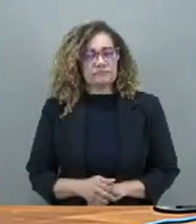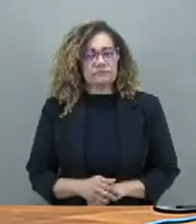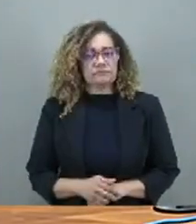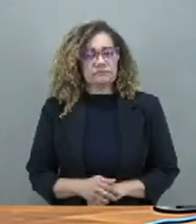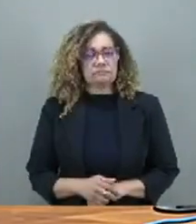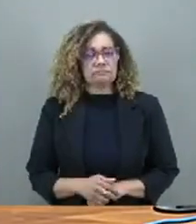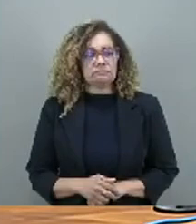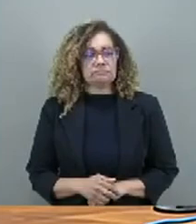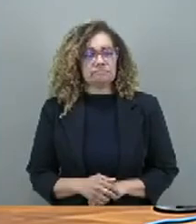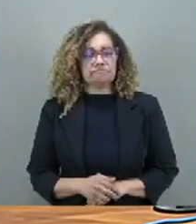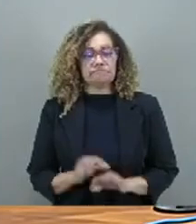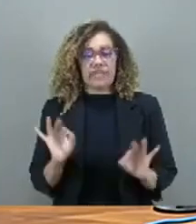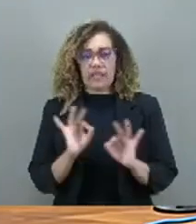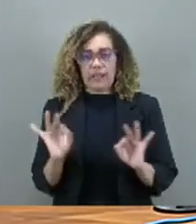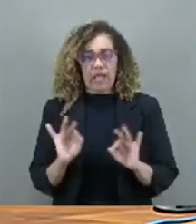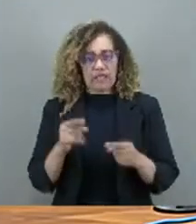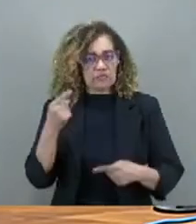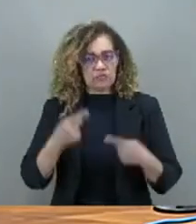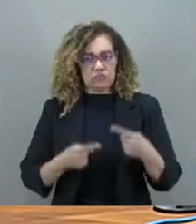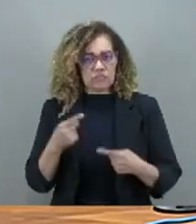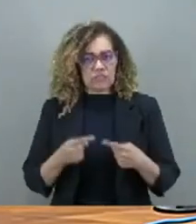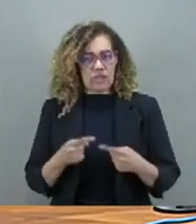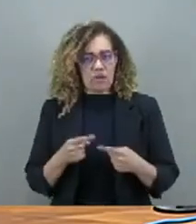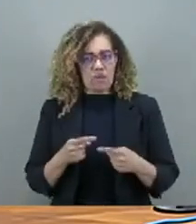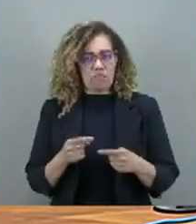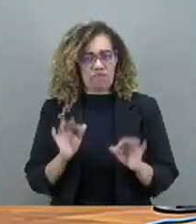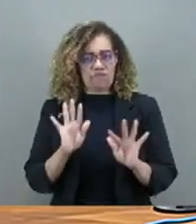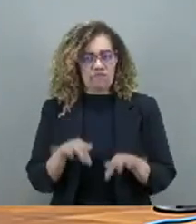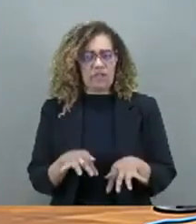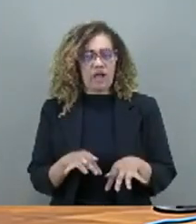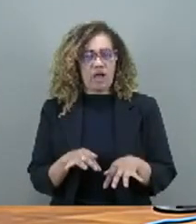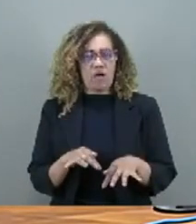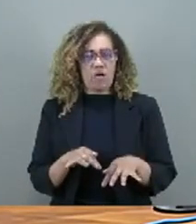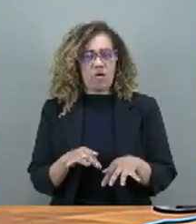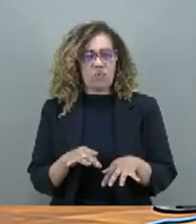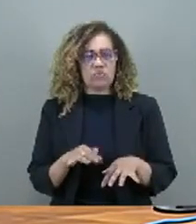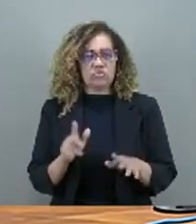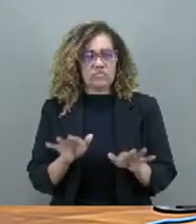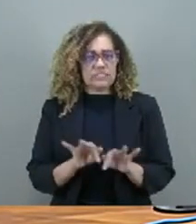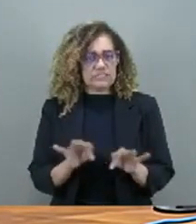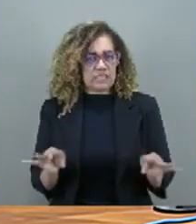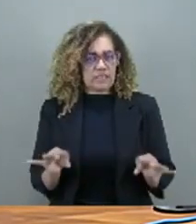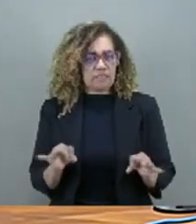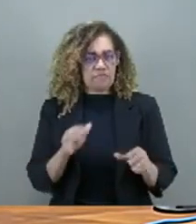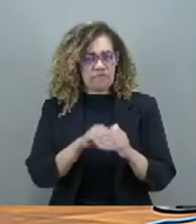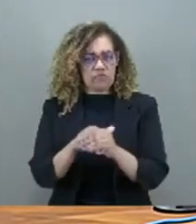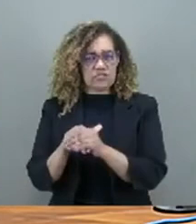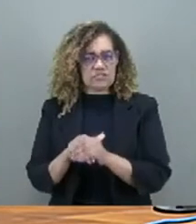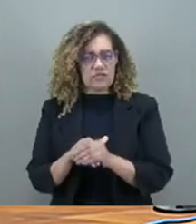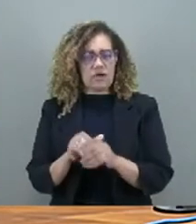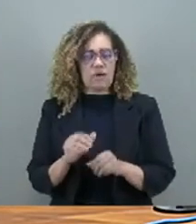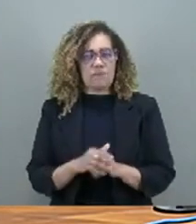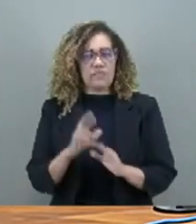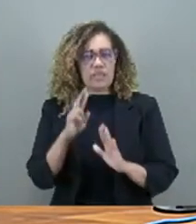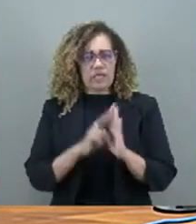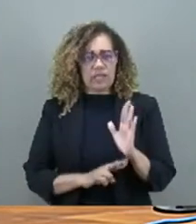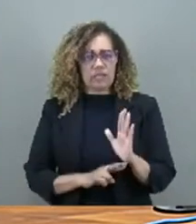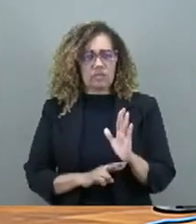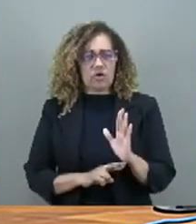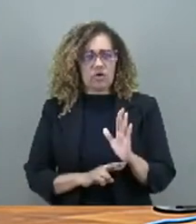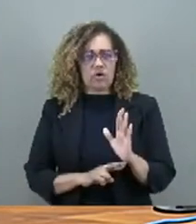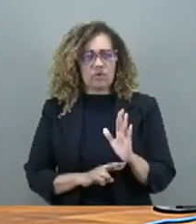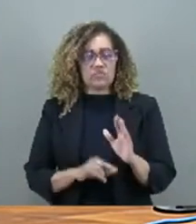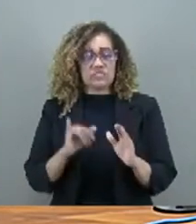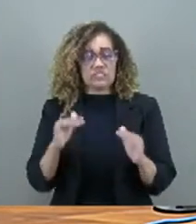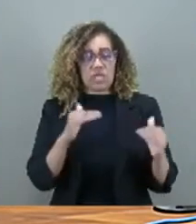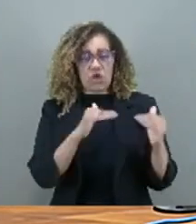Não havendo mais quem queira discutir, encerrar a discussão, a votação será simbólica. Em votação, o relatório apresentado, o senador que